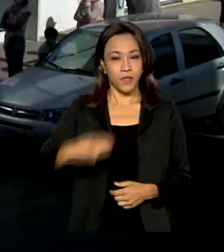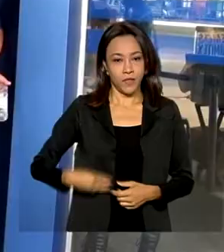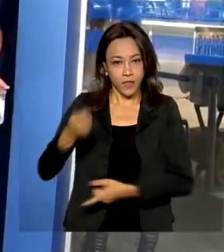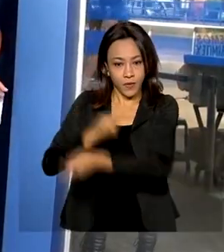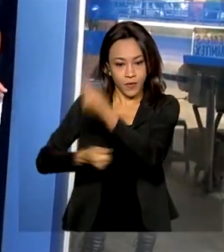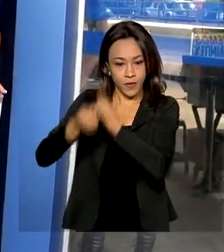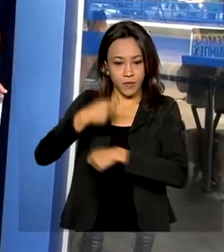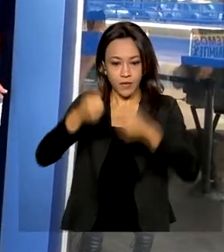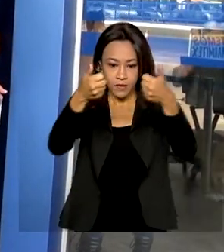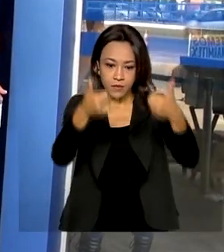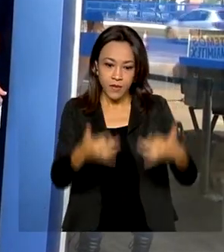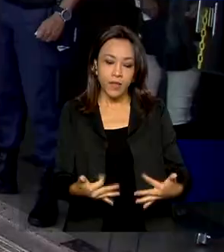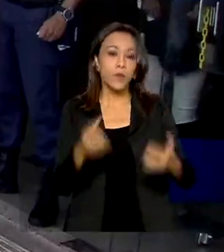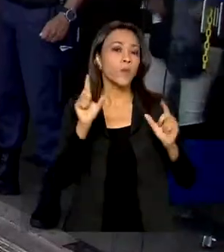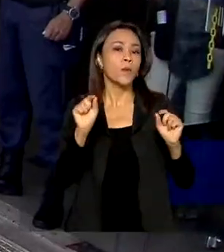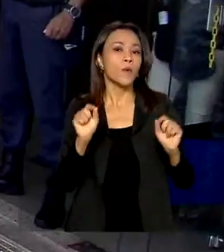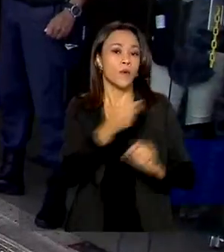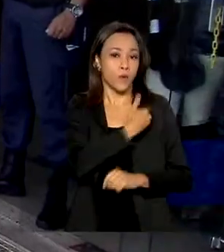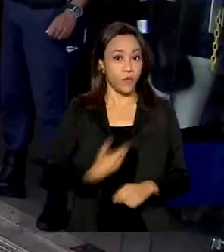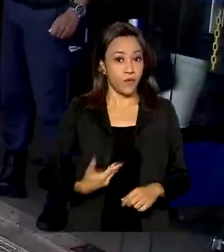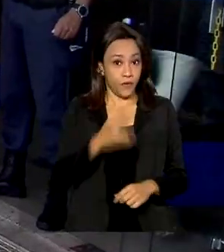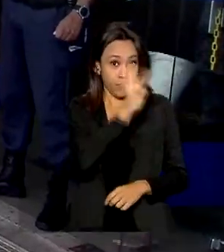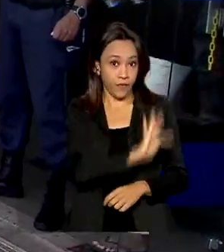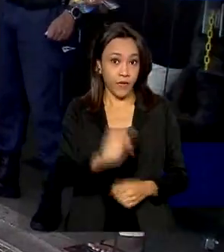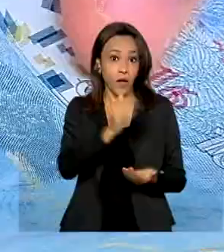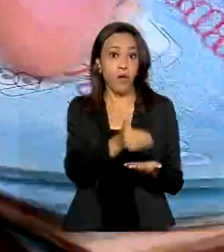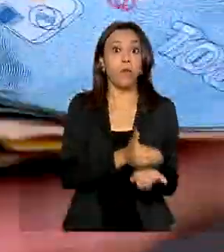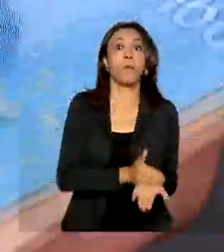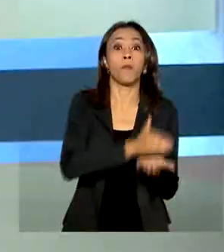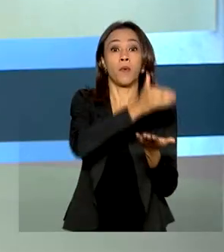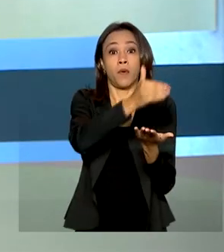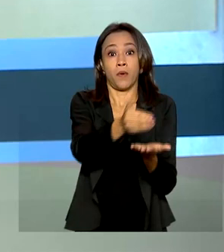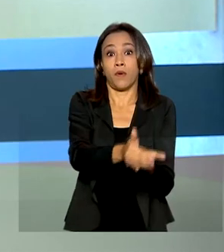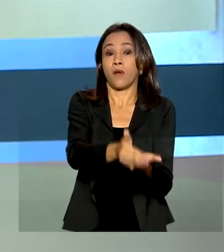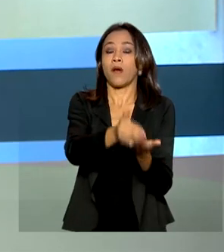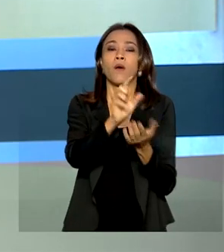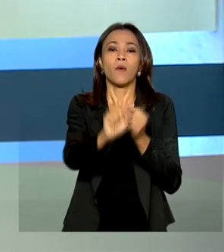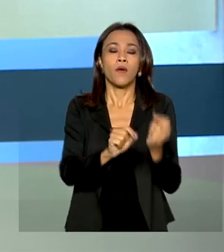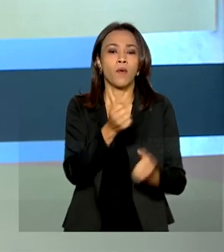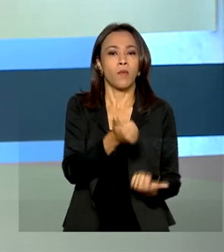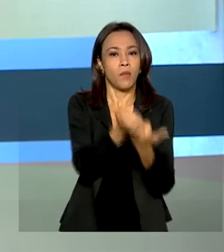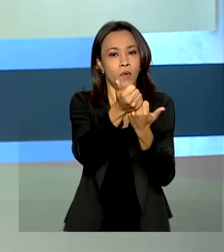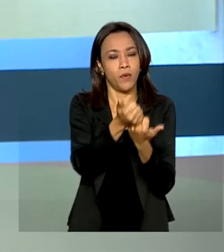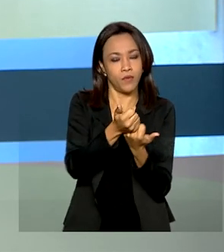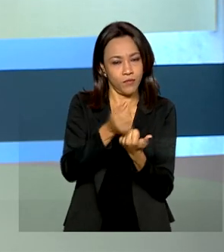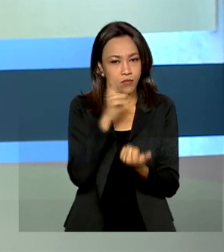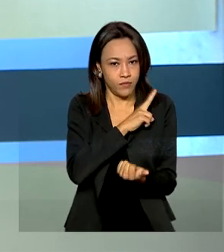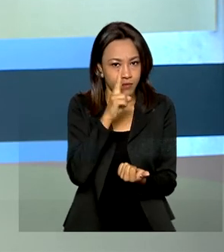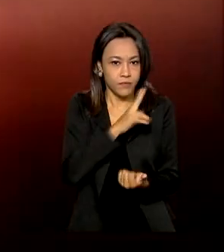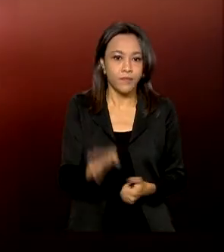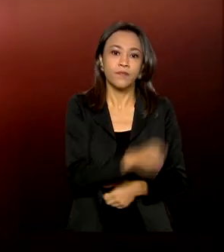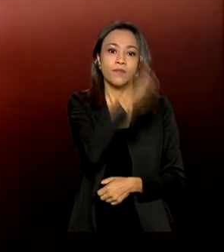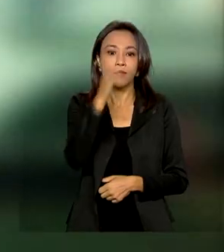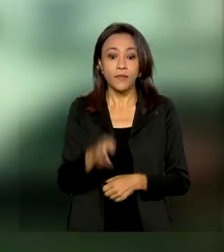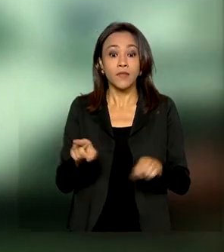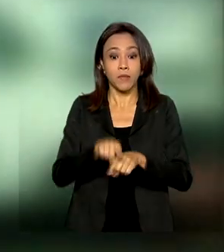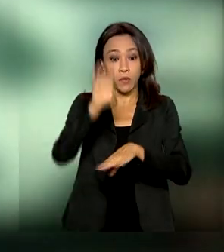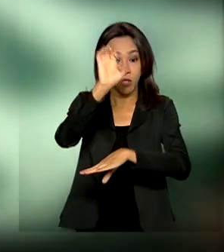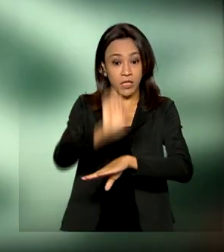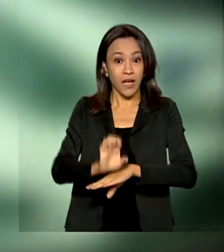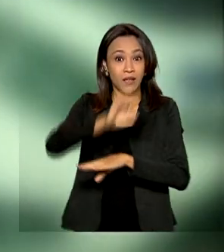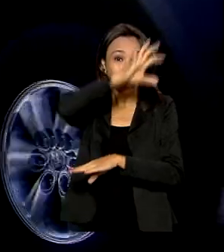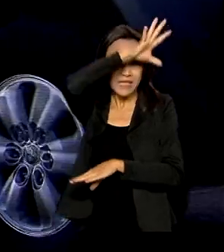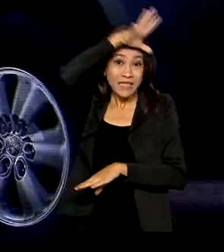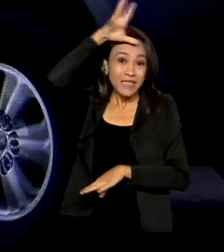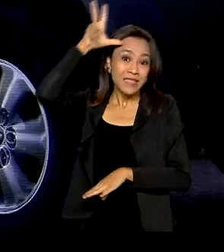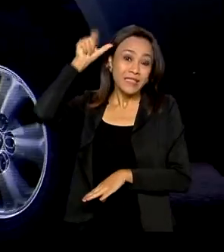da possibilidade do governo federal prorrogar o auxílio emergencial. E vamos mostrar ainda que o Amazonas enfrenta uma